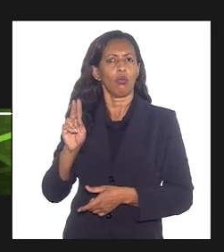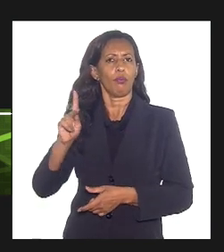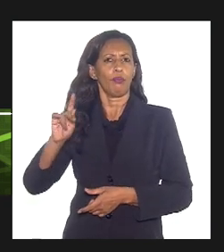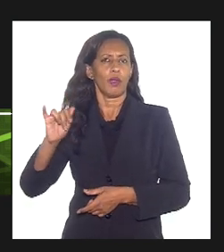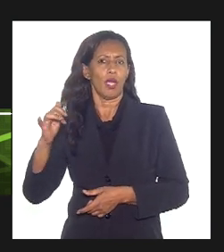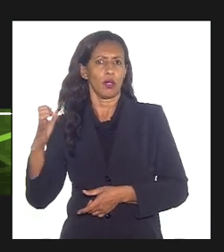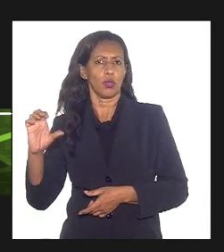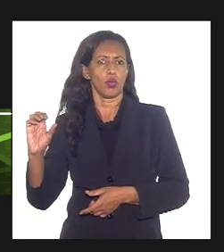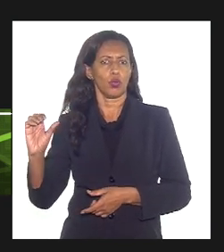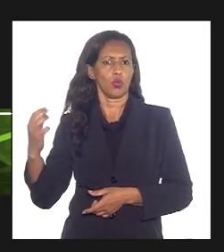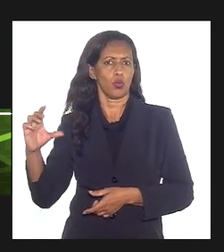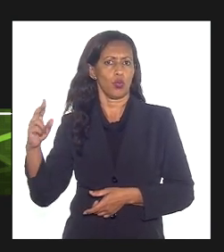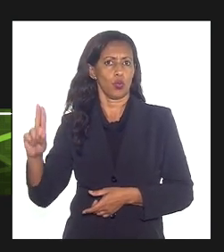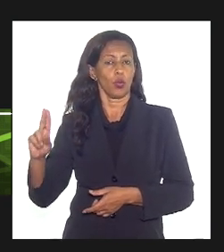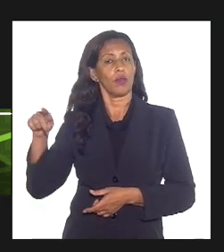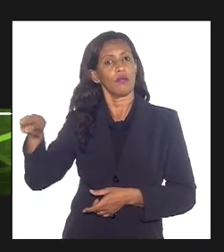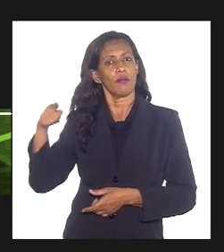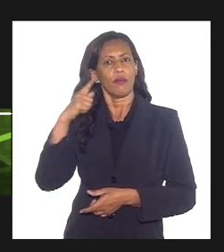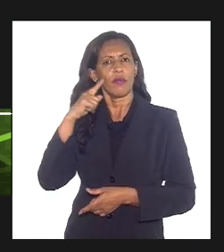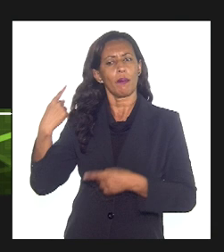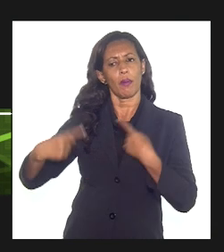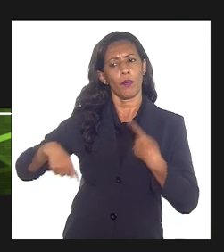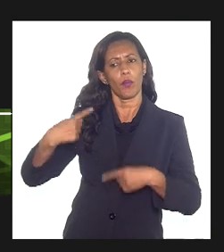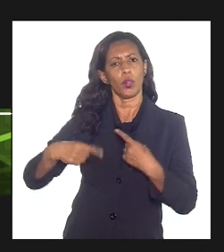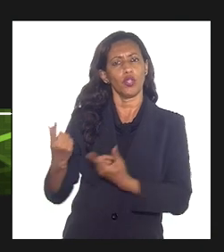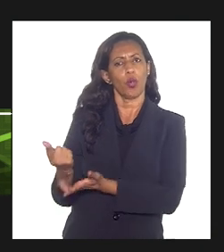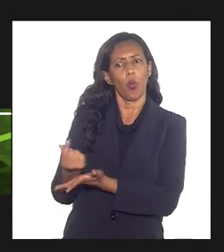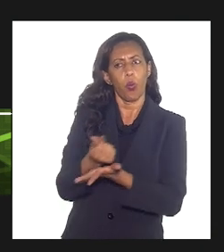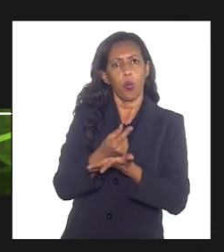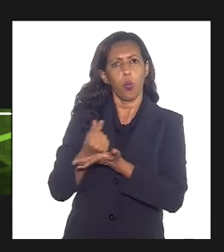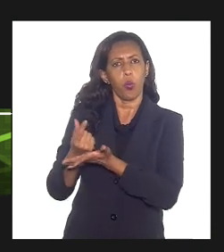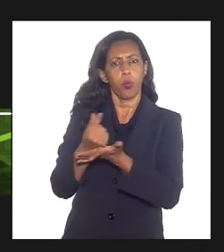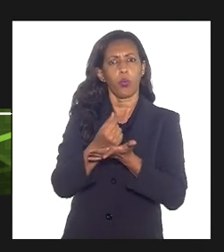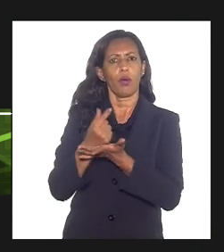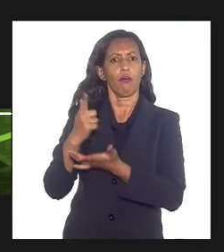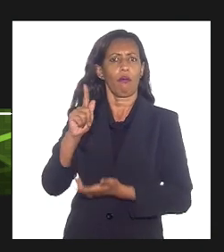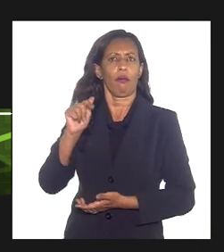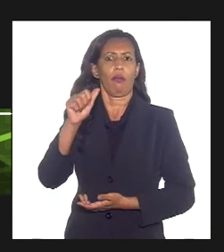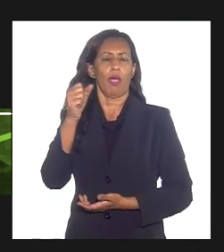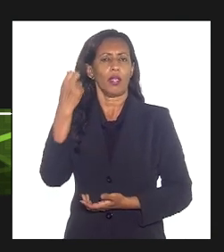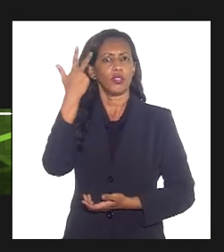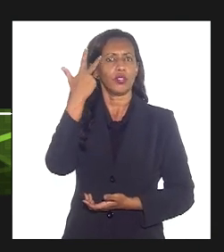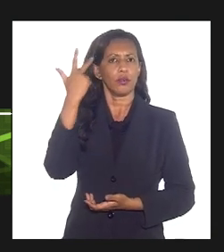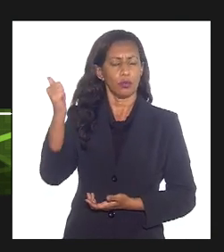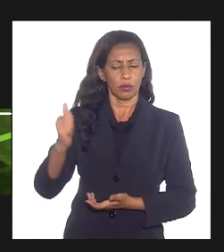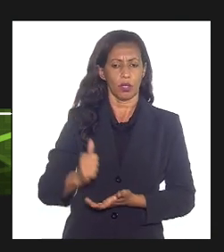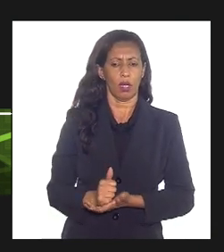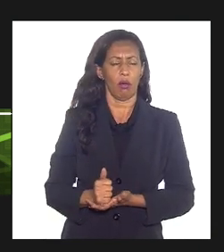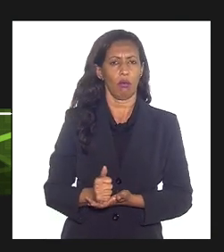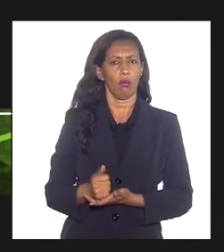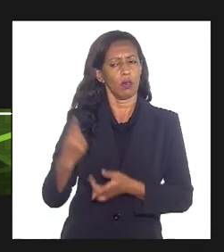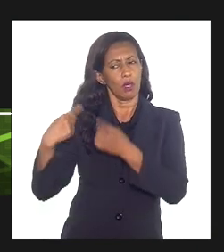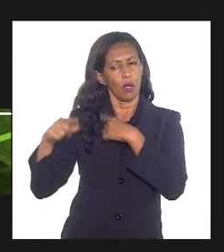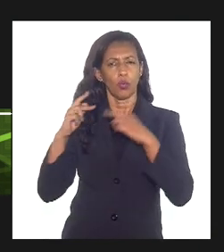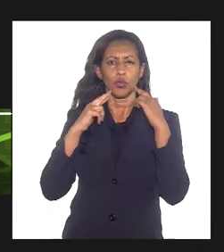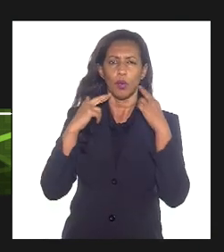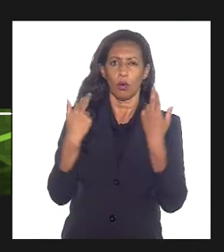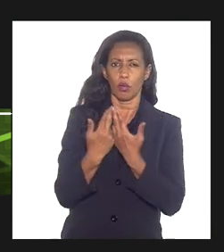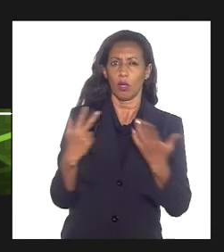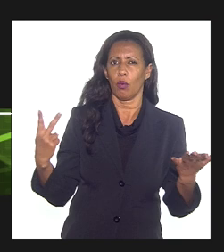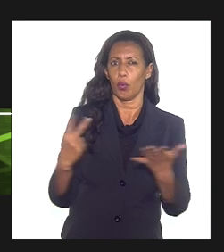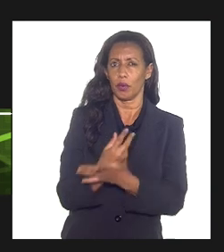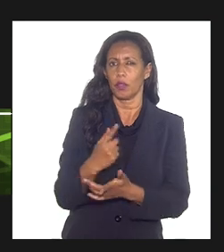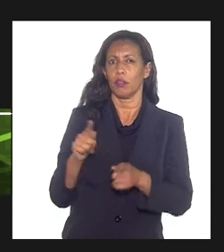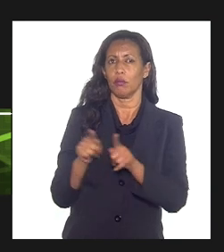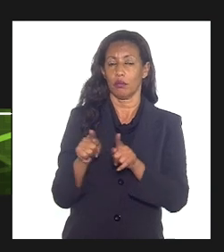outras derivações, sobretudo a questão da política de preços de gás natural, que também foi abordado na audiência que ocorreu no dia